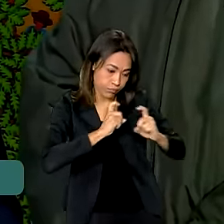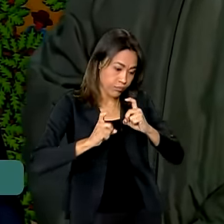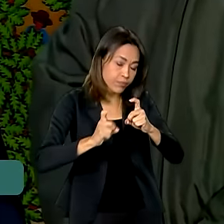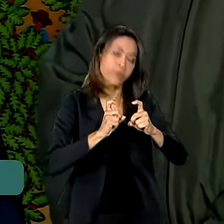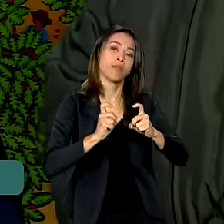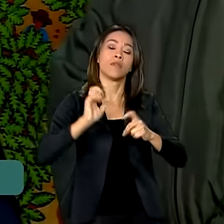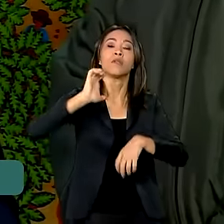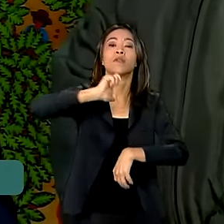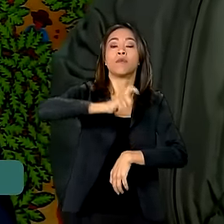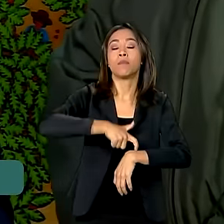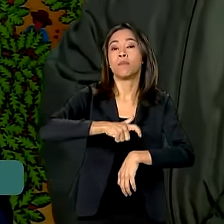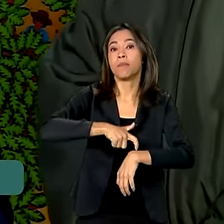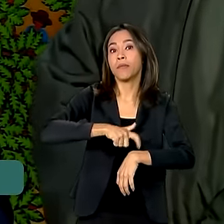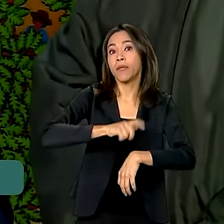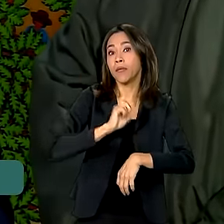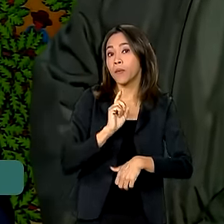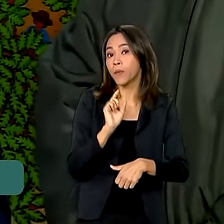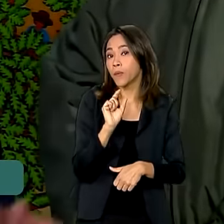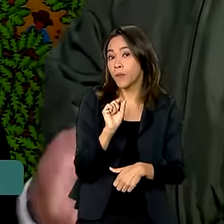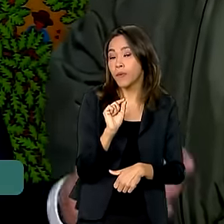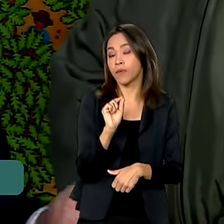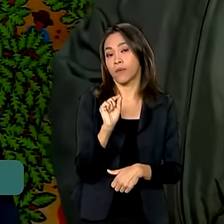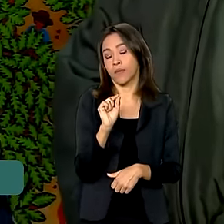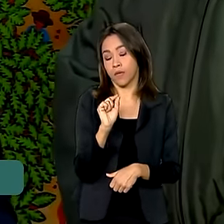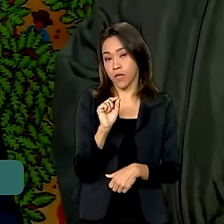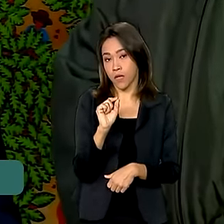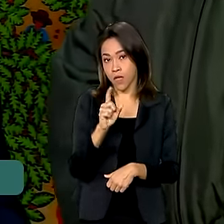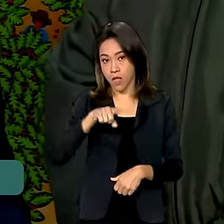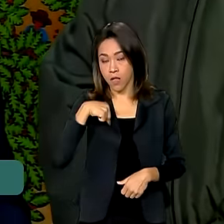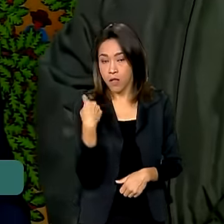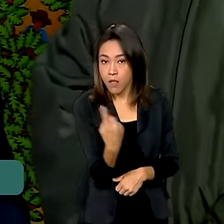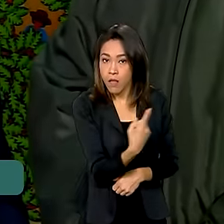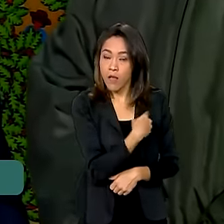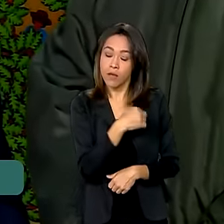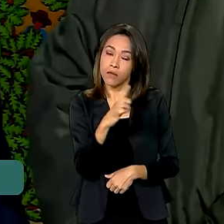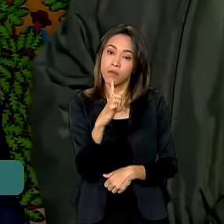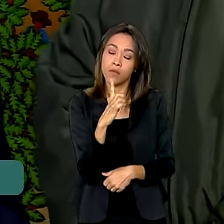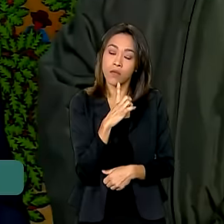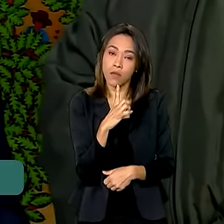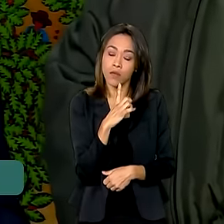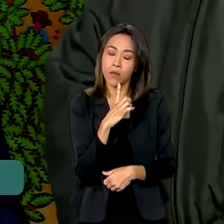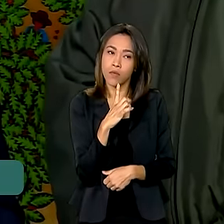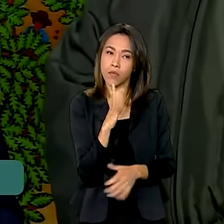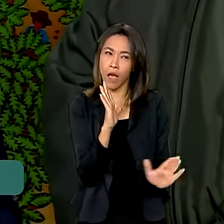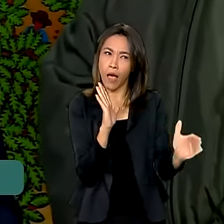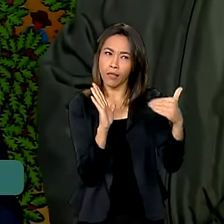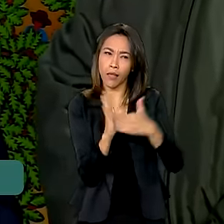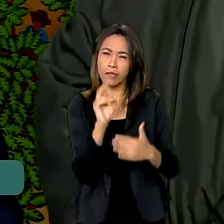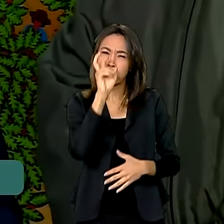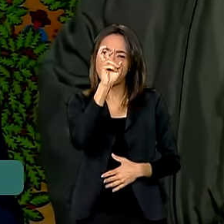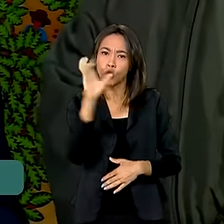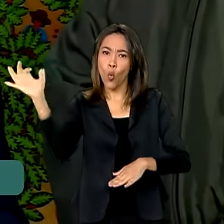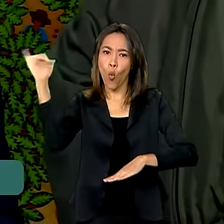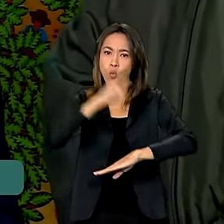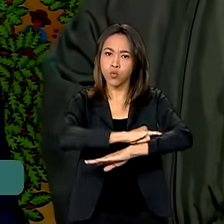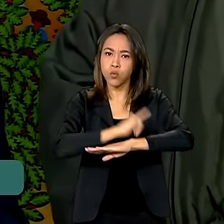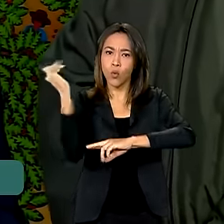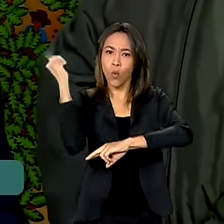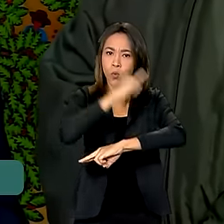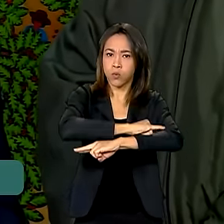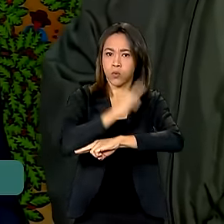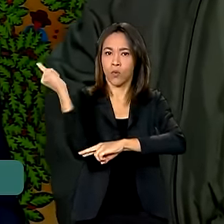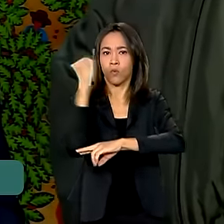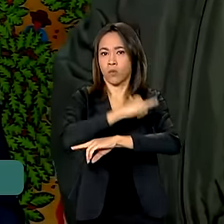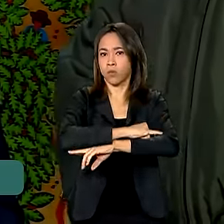primeiro momento, nós termos disponíveis até cinco voos diários nessa